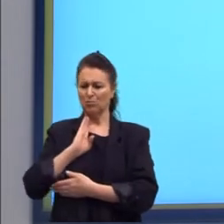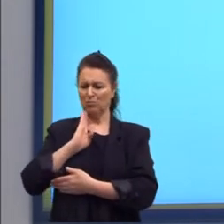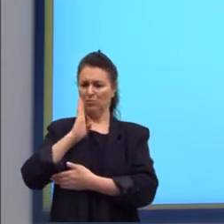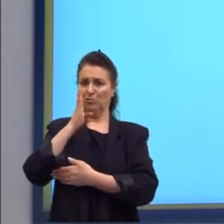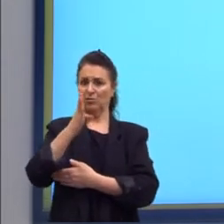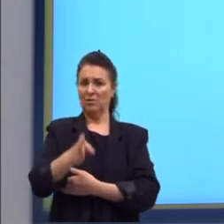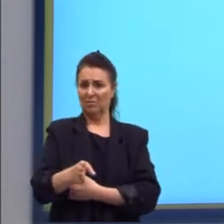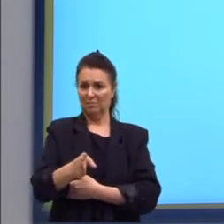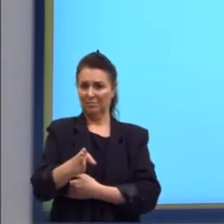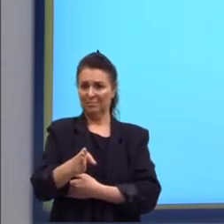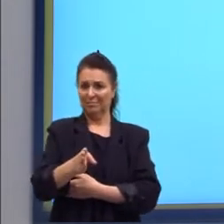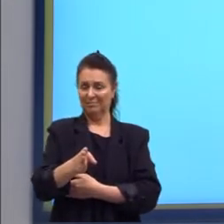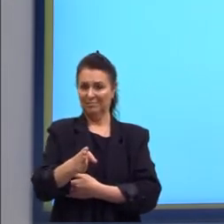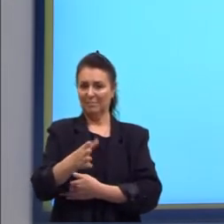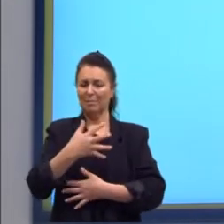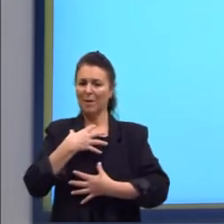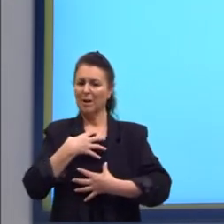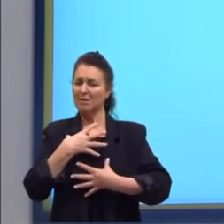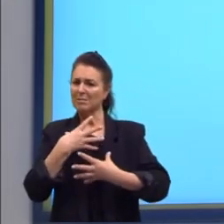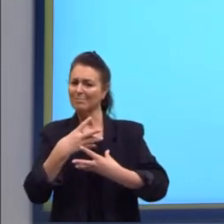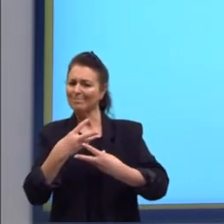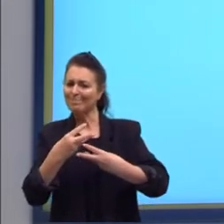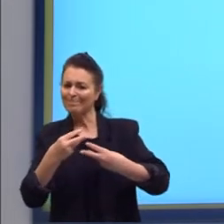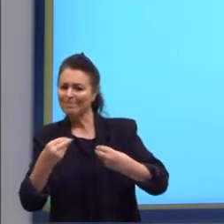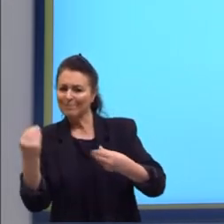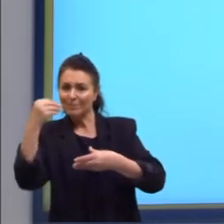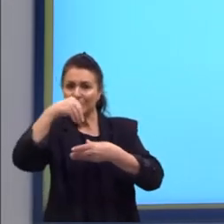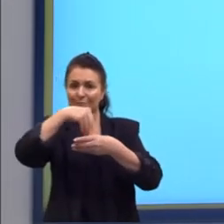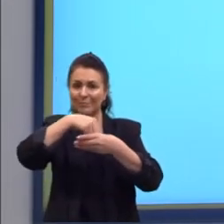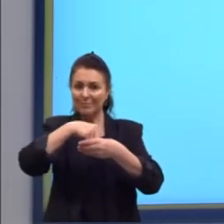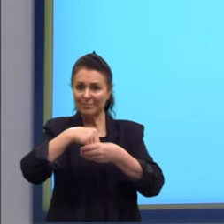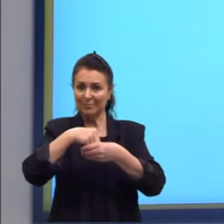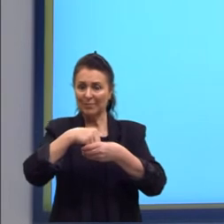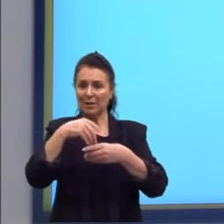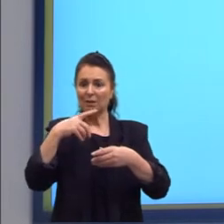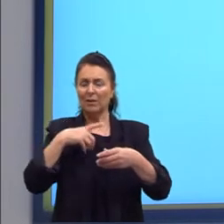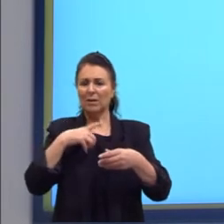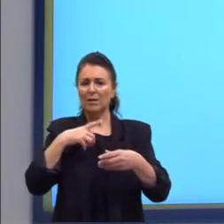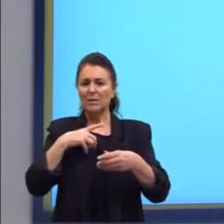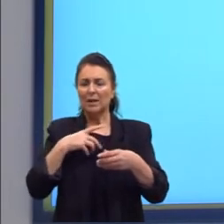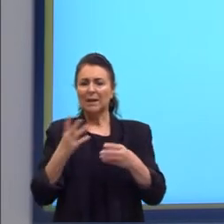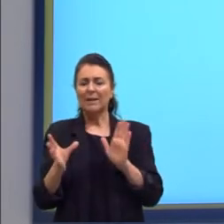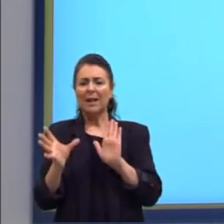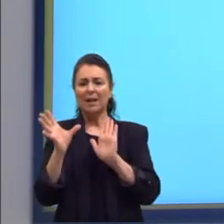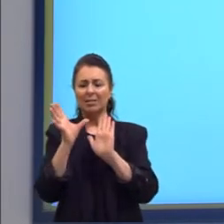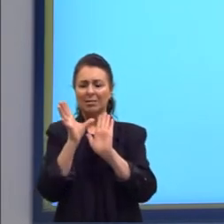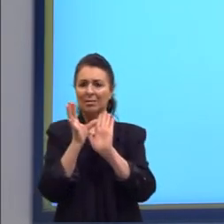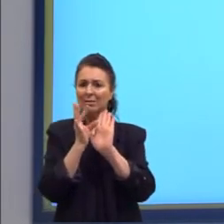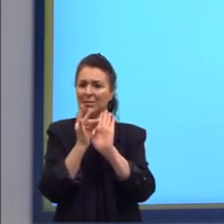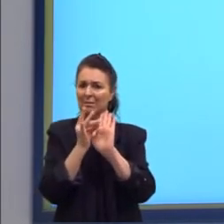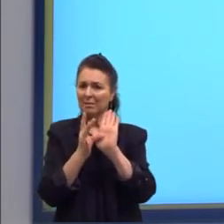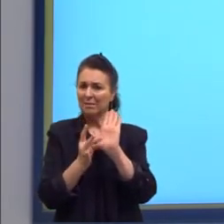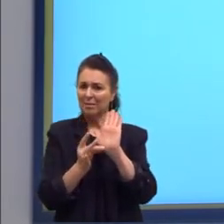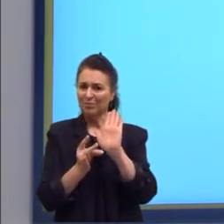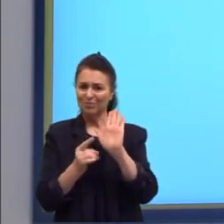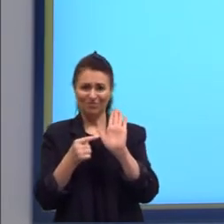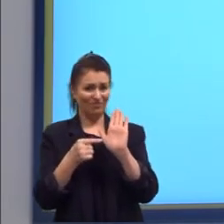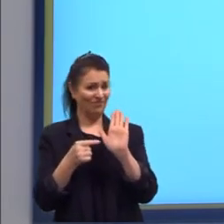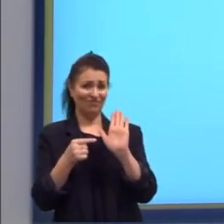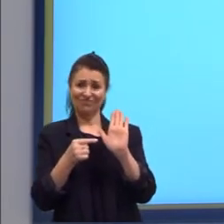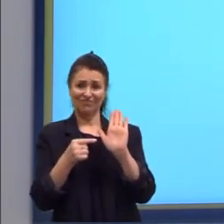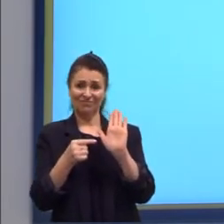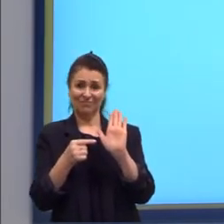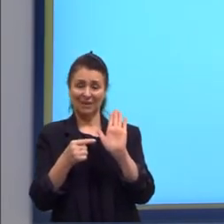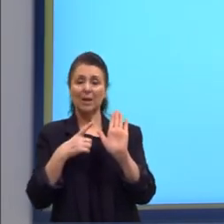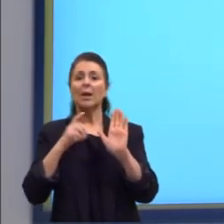maneira mais sutil. Ou como a gente viu ali naquele slide, de maneira mais implícita. E ela pode